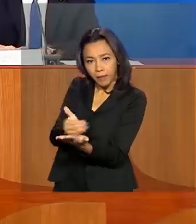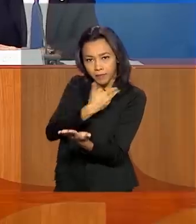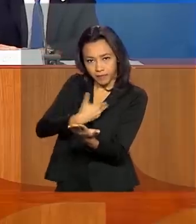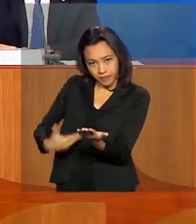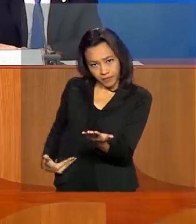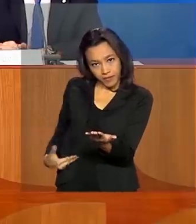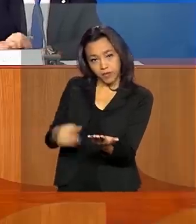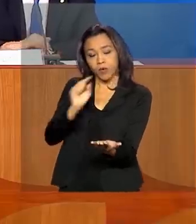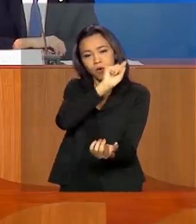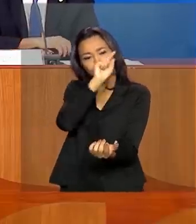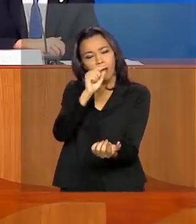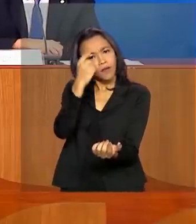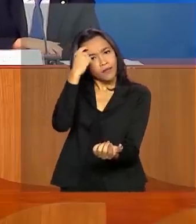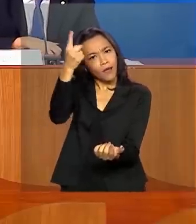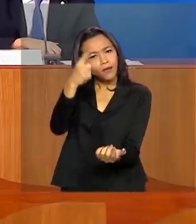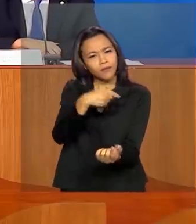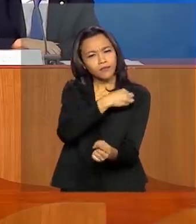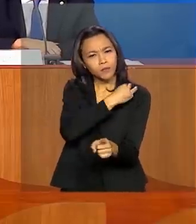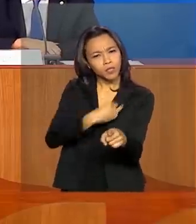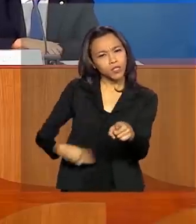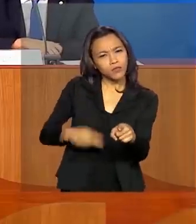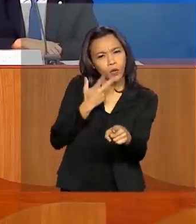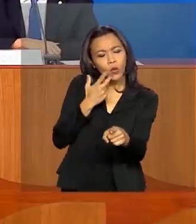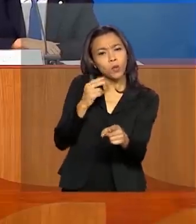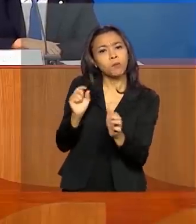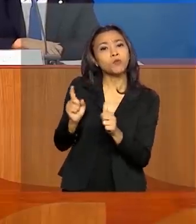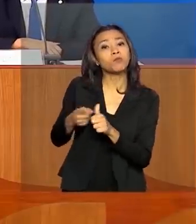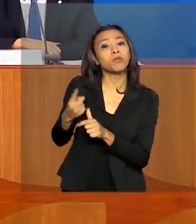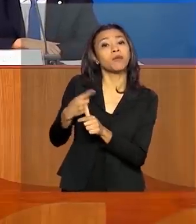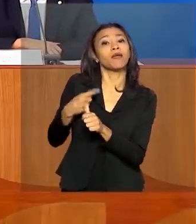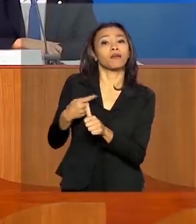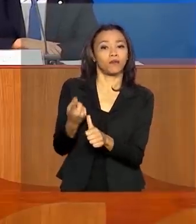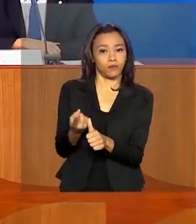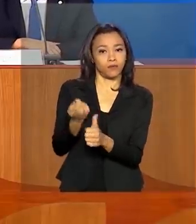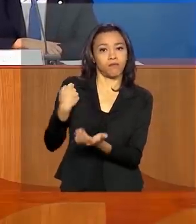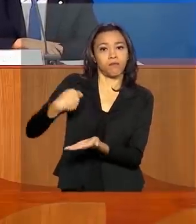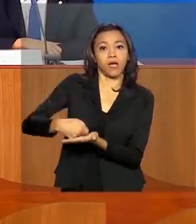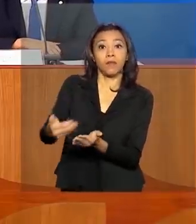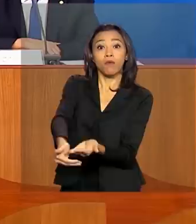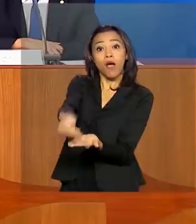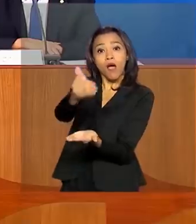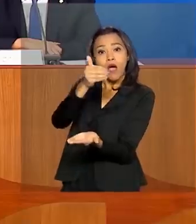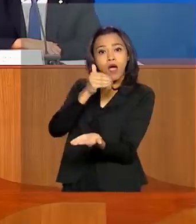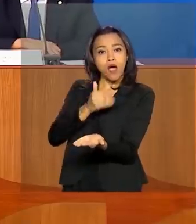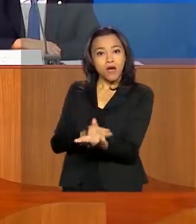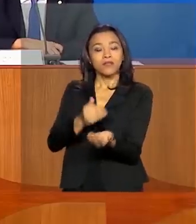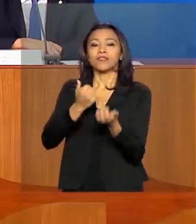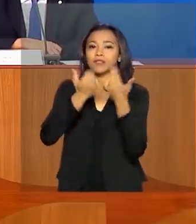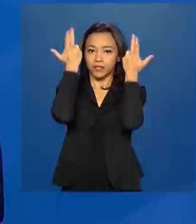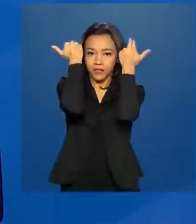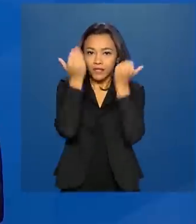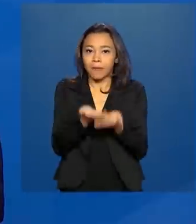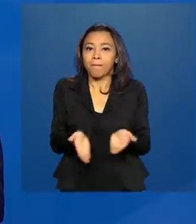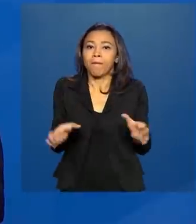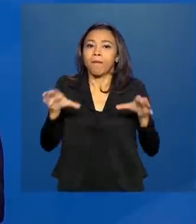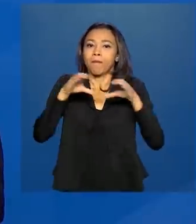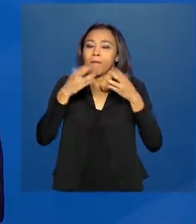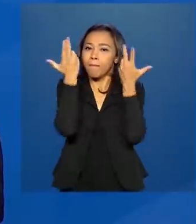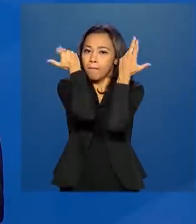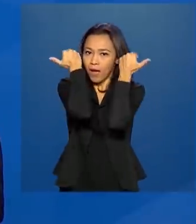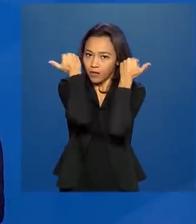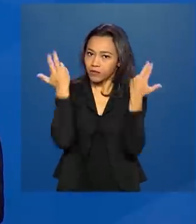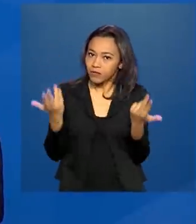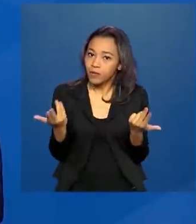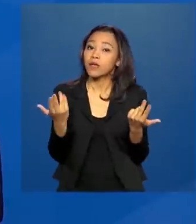ministro, é que os primeiros pagamentos sejam feitos antes da Páscoa. O calendário de repasse do auxílio